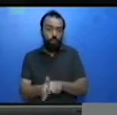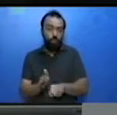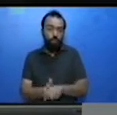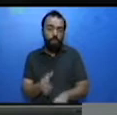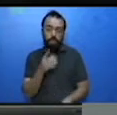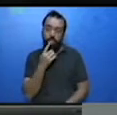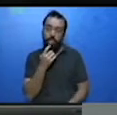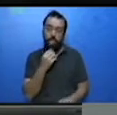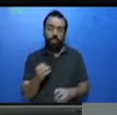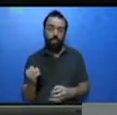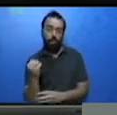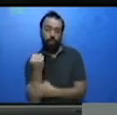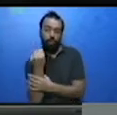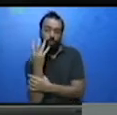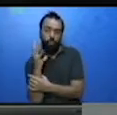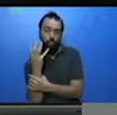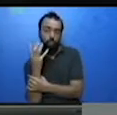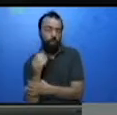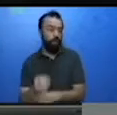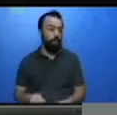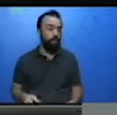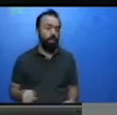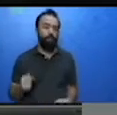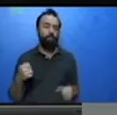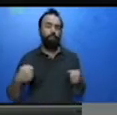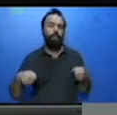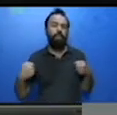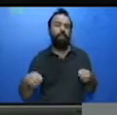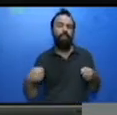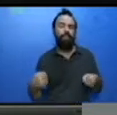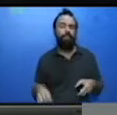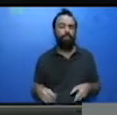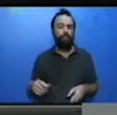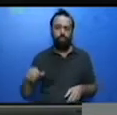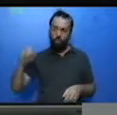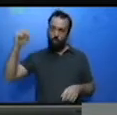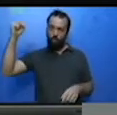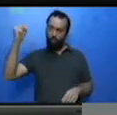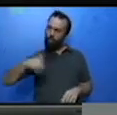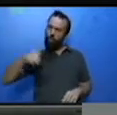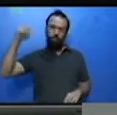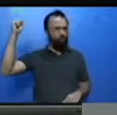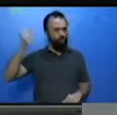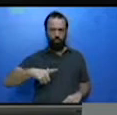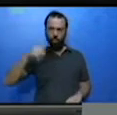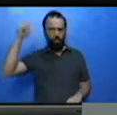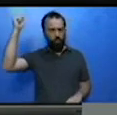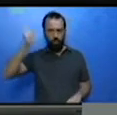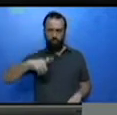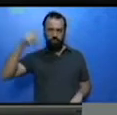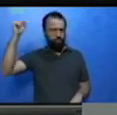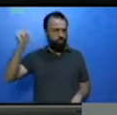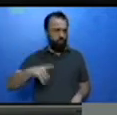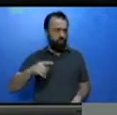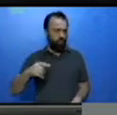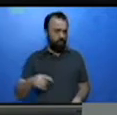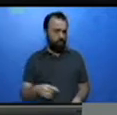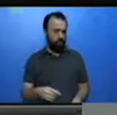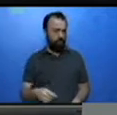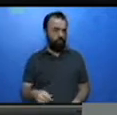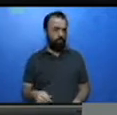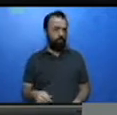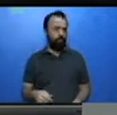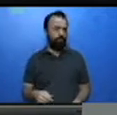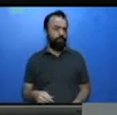o solo levemente úmido, sem encharcar, para evitar doenças causadas por fungos. A